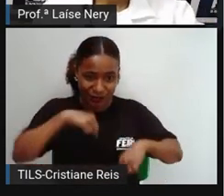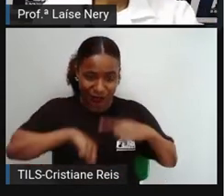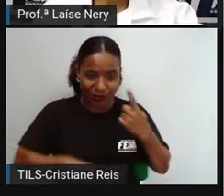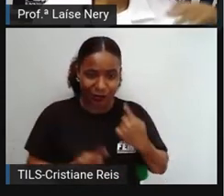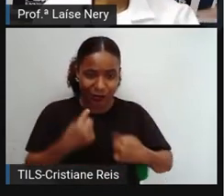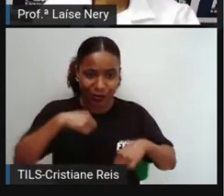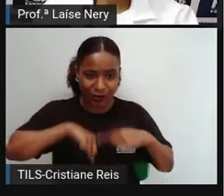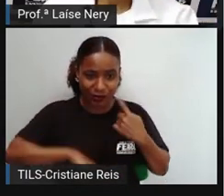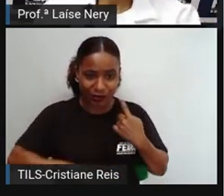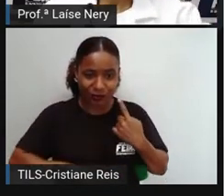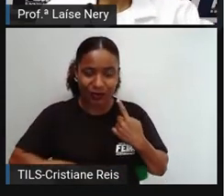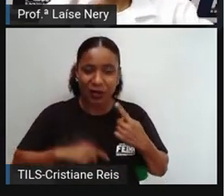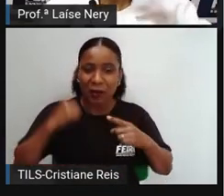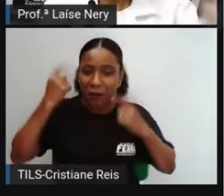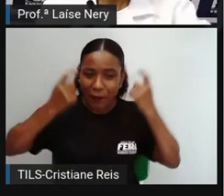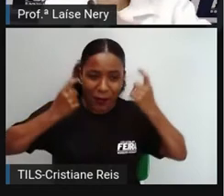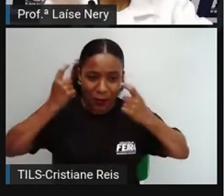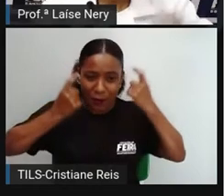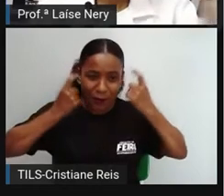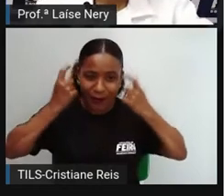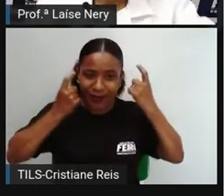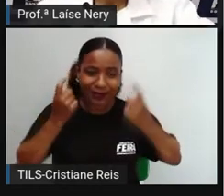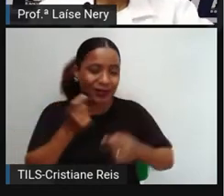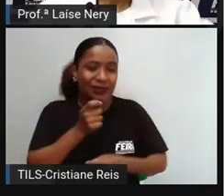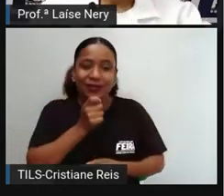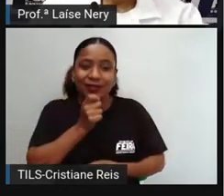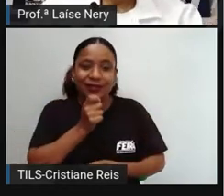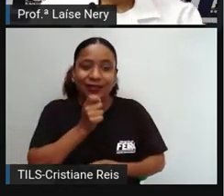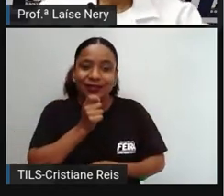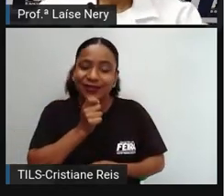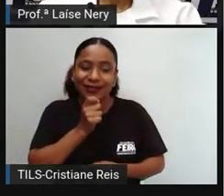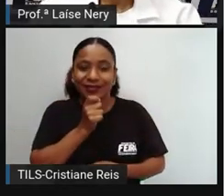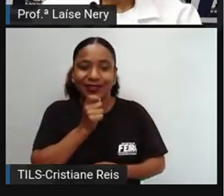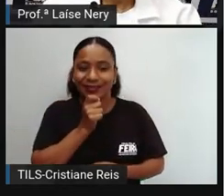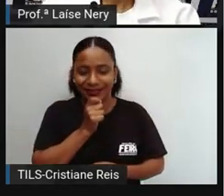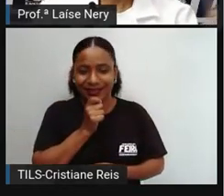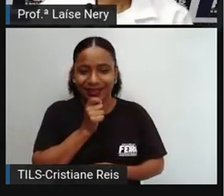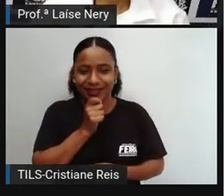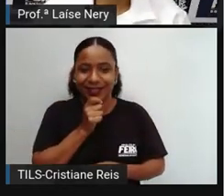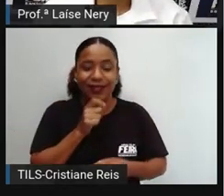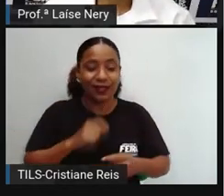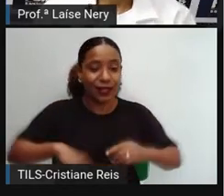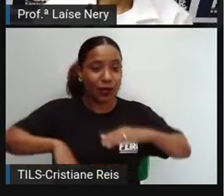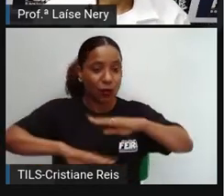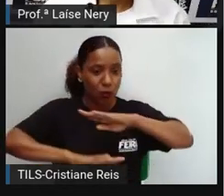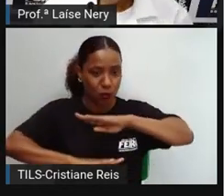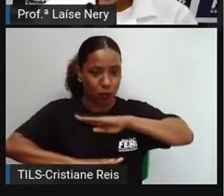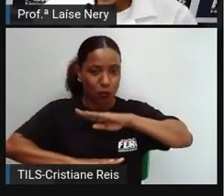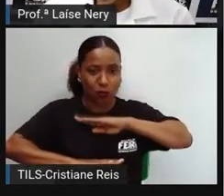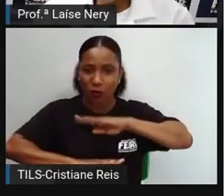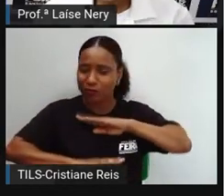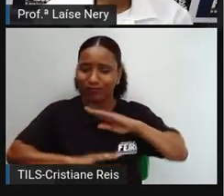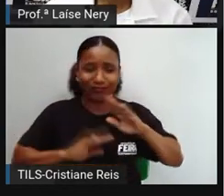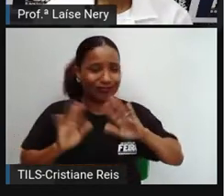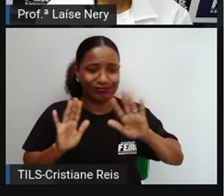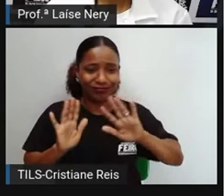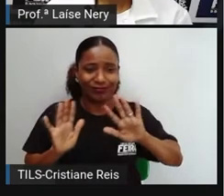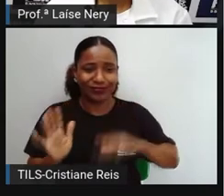mudança mudança assim tão grande nos pensamentos e na rotina das pessoas.